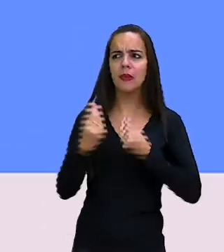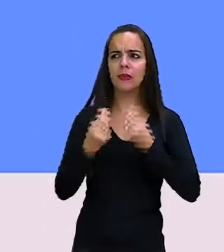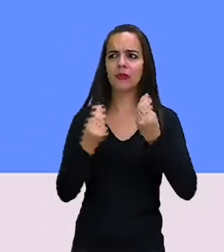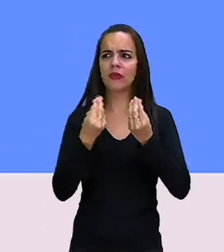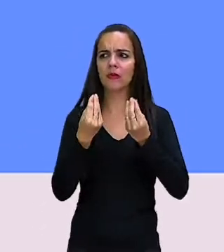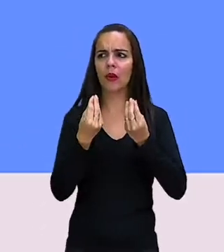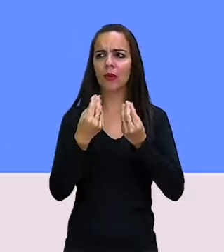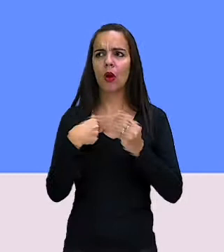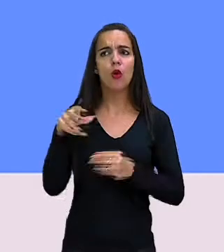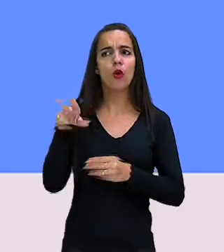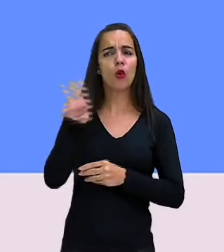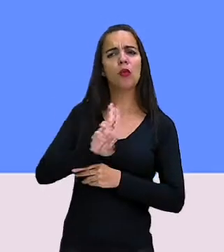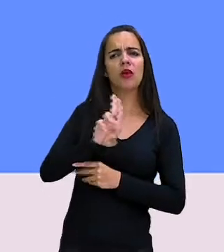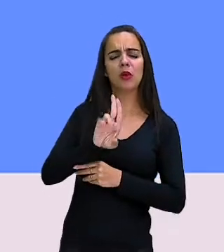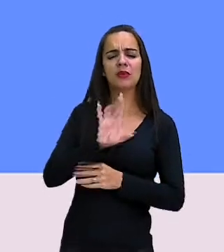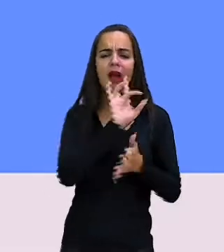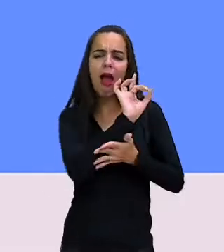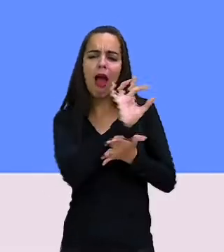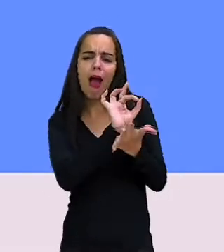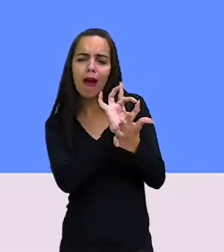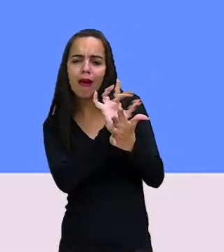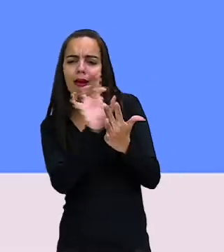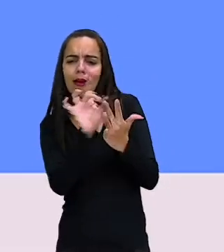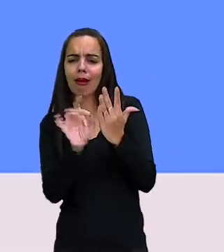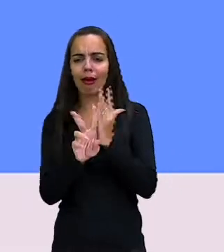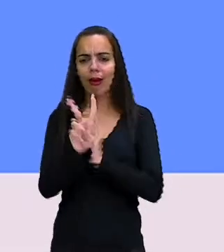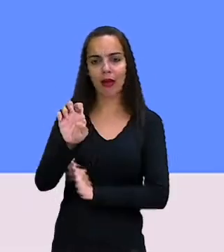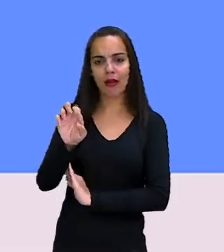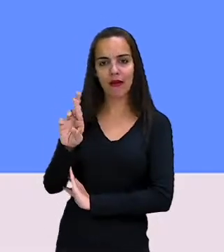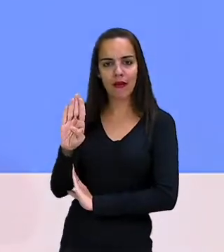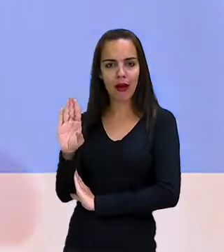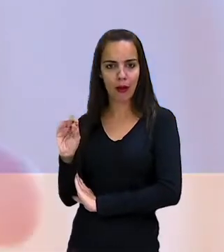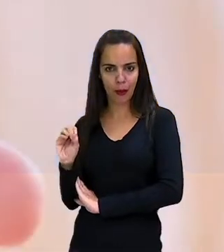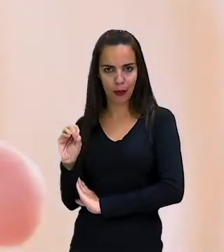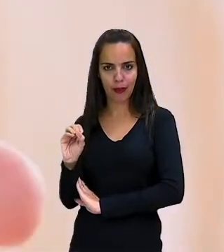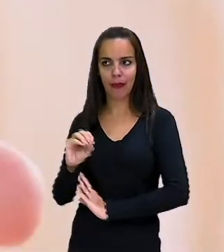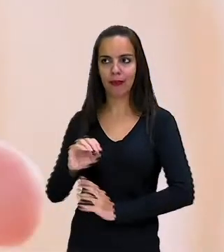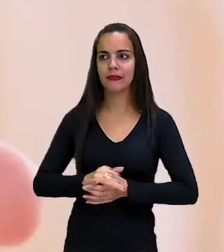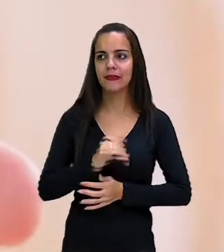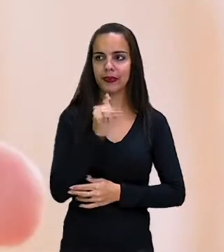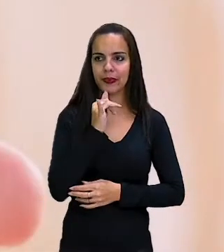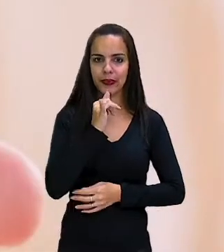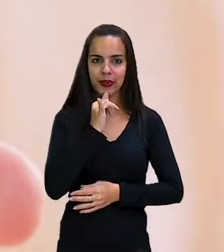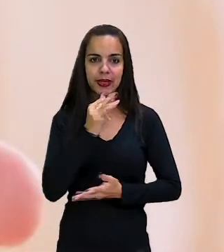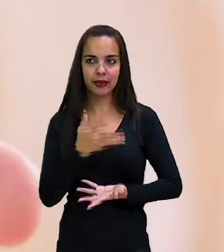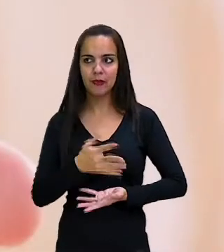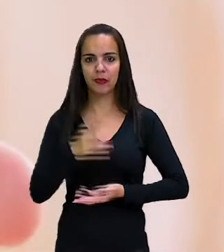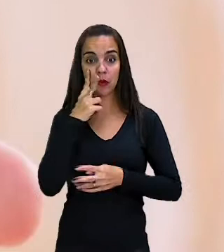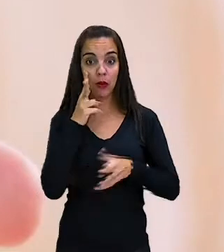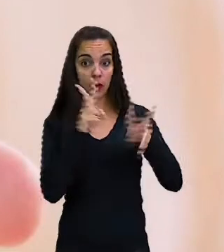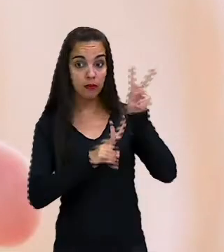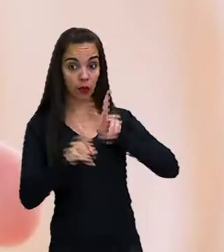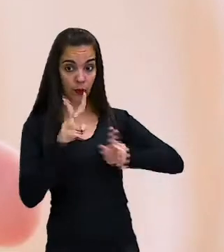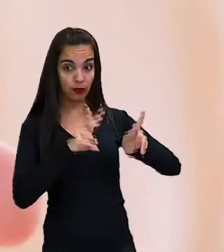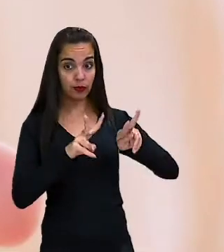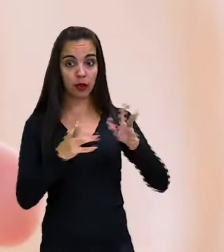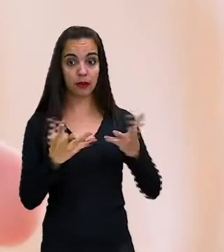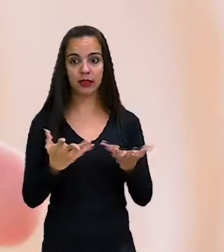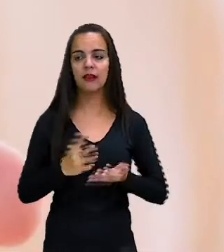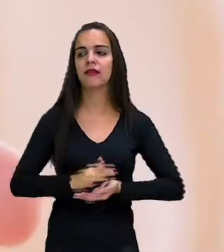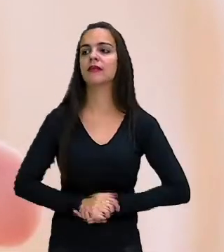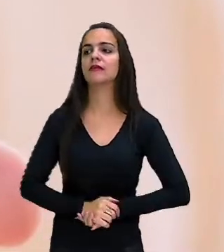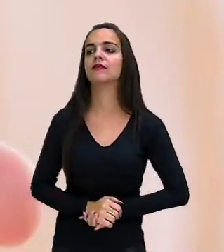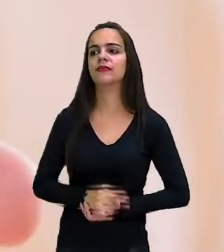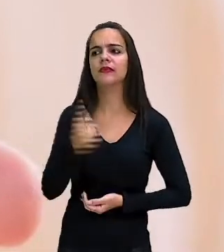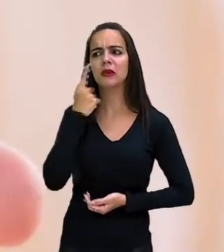cada verbo modal desse em cada fase. Let's go! Observe lá, vamos observar o que é